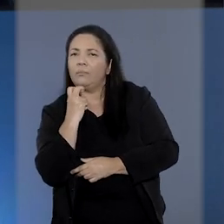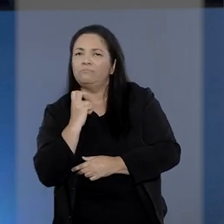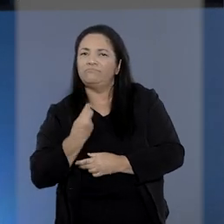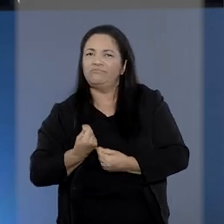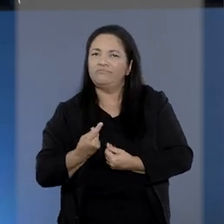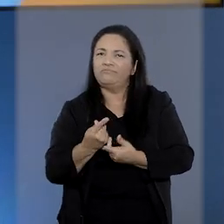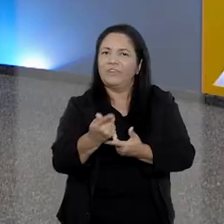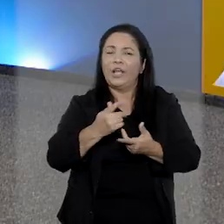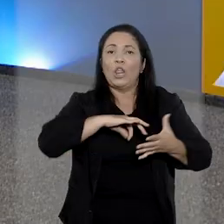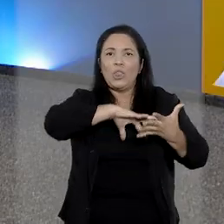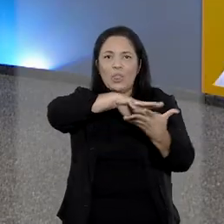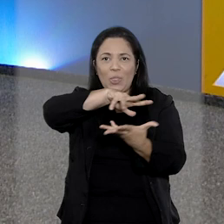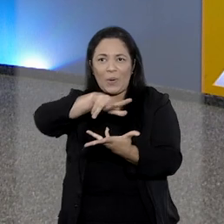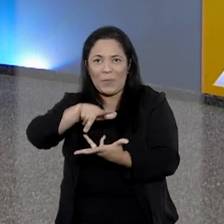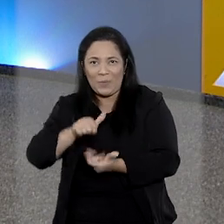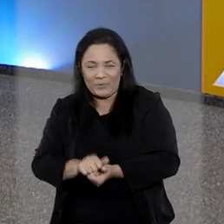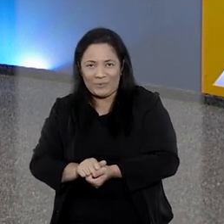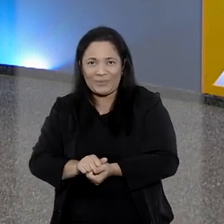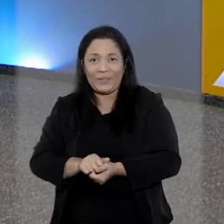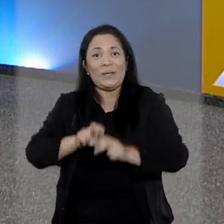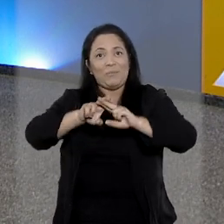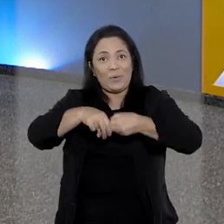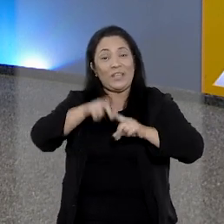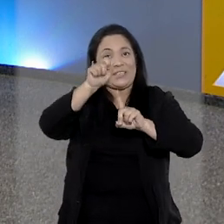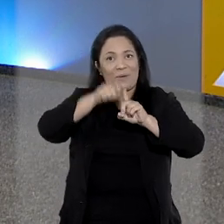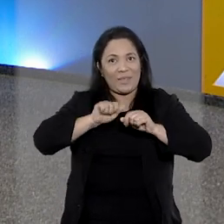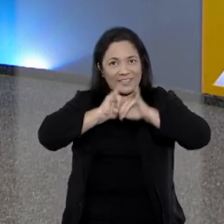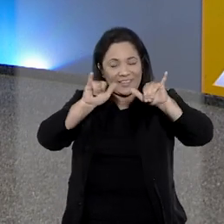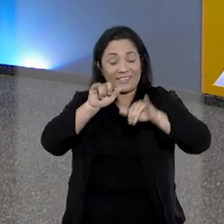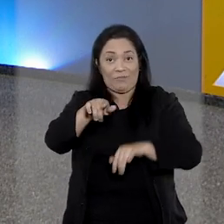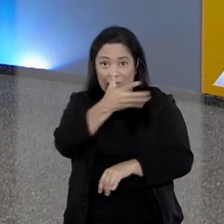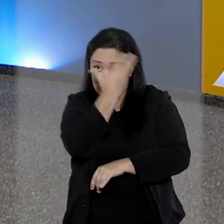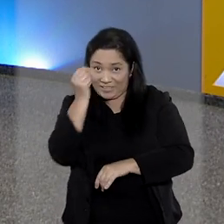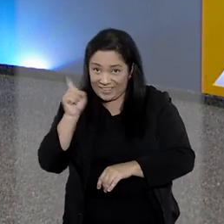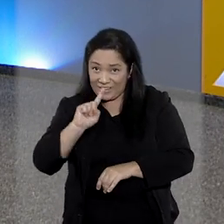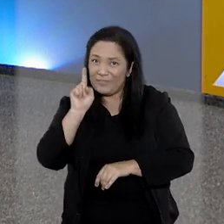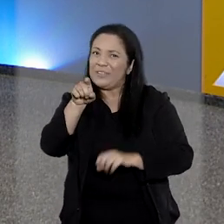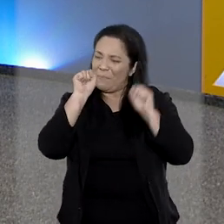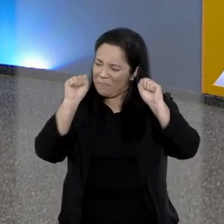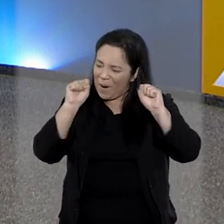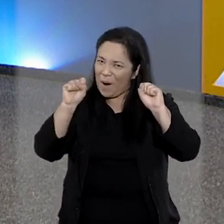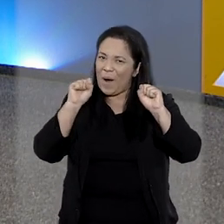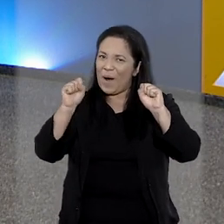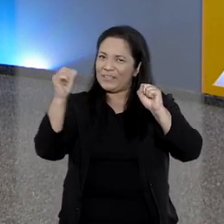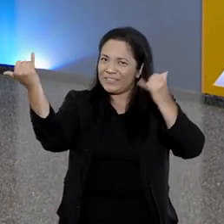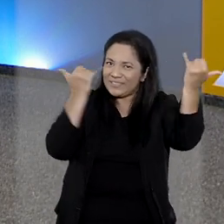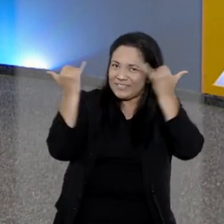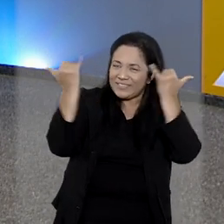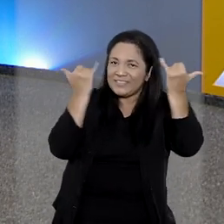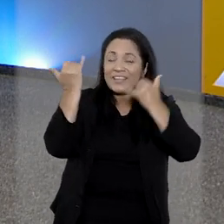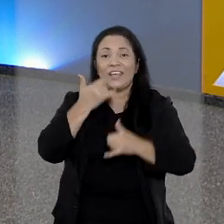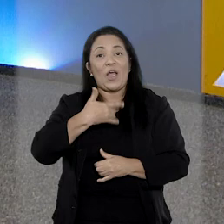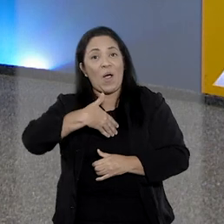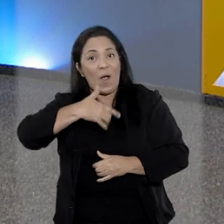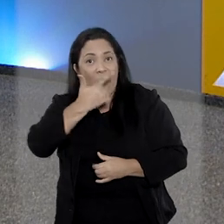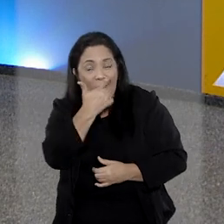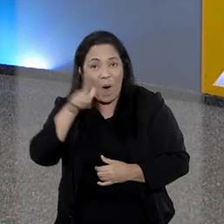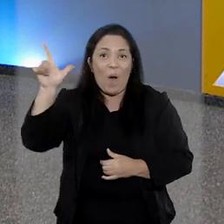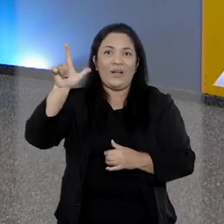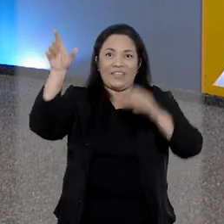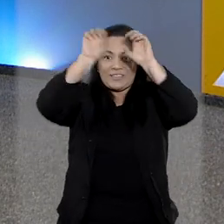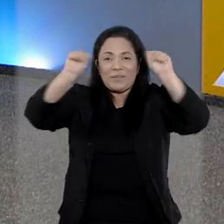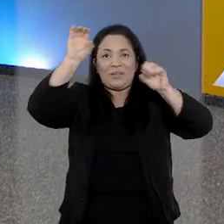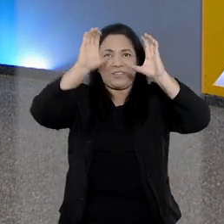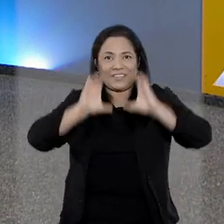mundo. E antes de encerrar o programa, não esqueça que você pode acompanhar outras decisões e informações